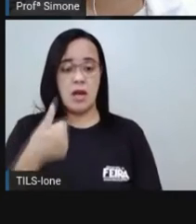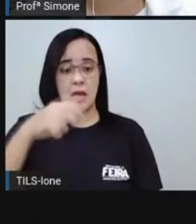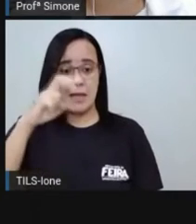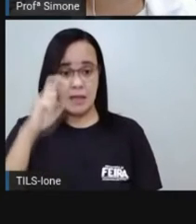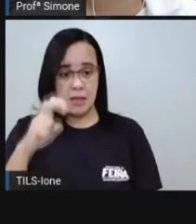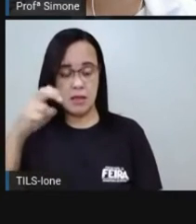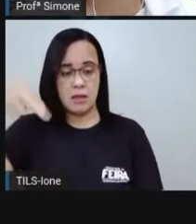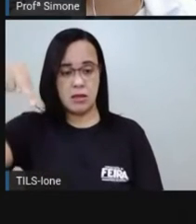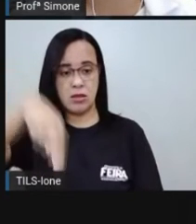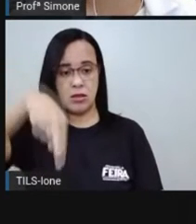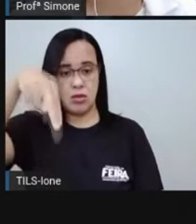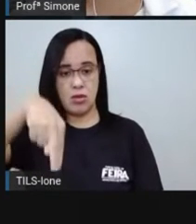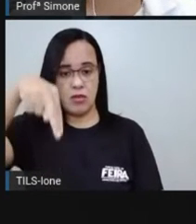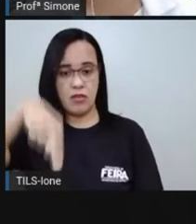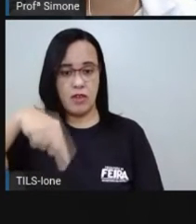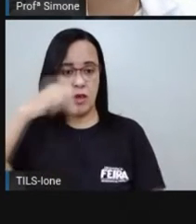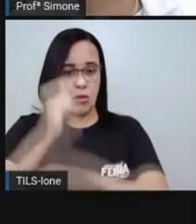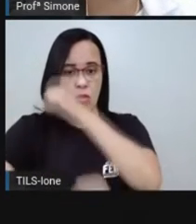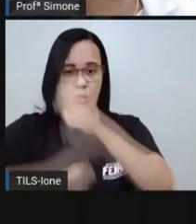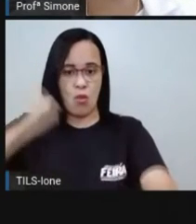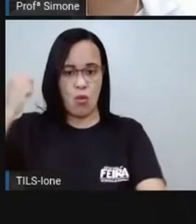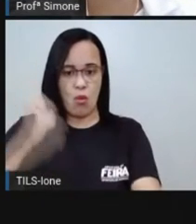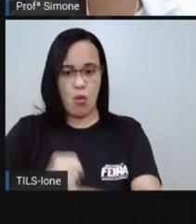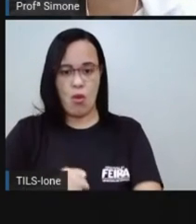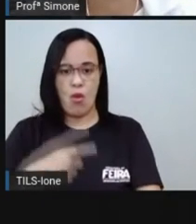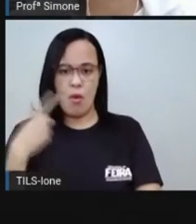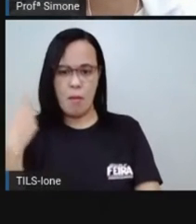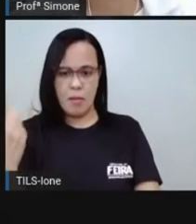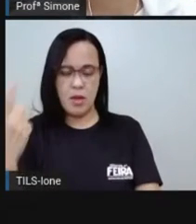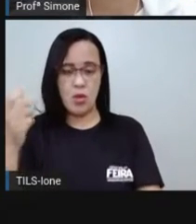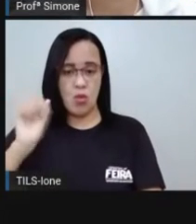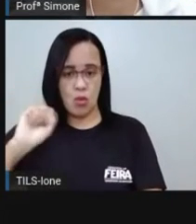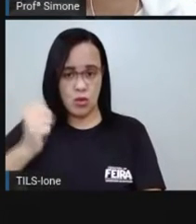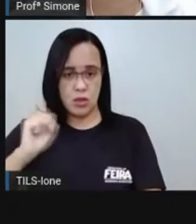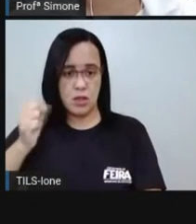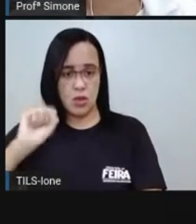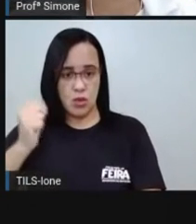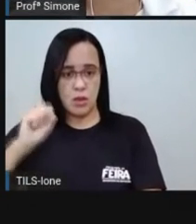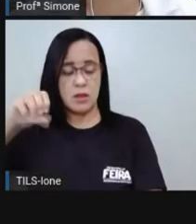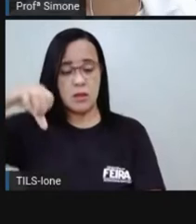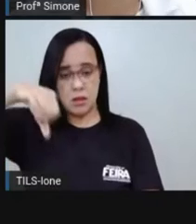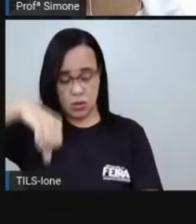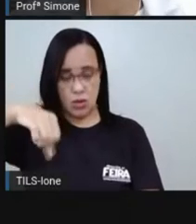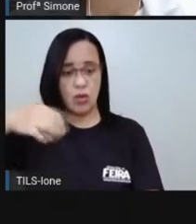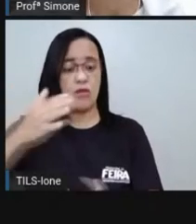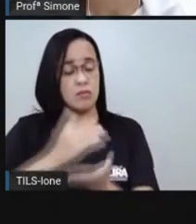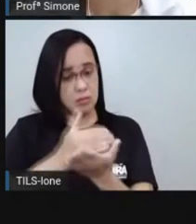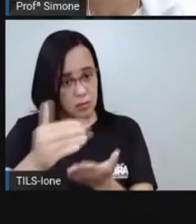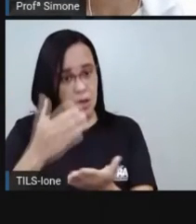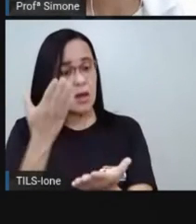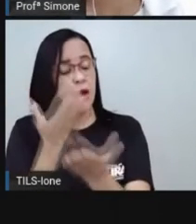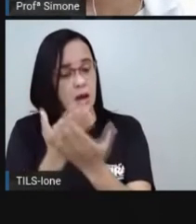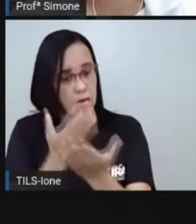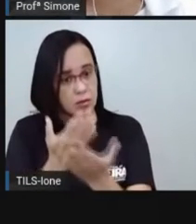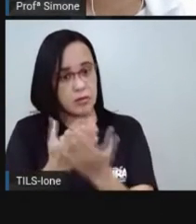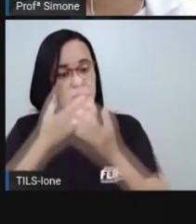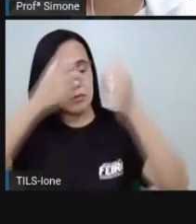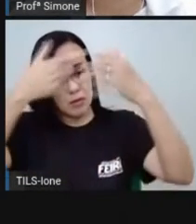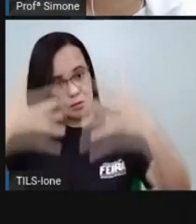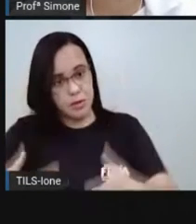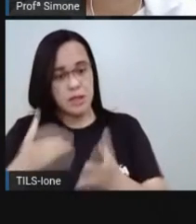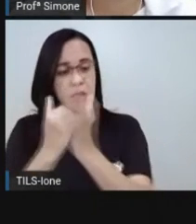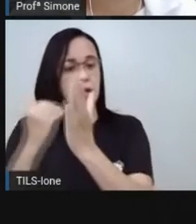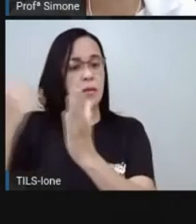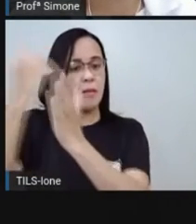uma república presidencialista. Que é o que a gente vai falar nessa aula. No auge dessa